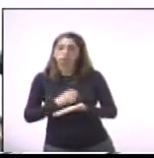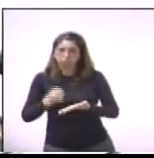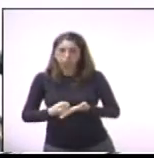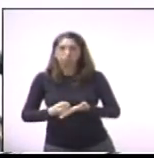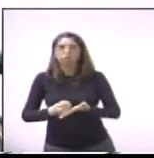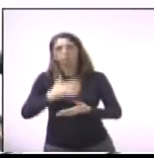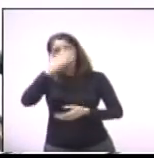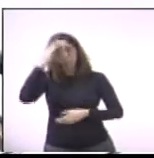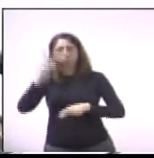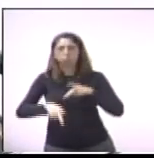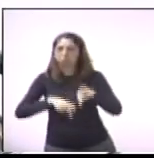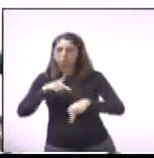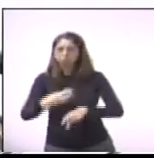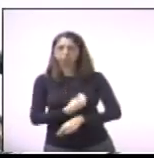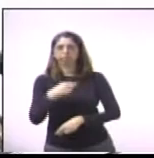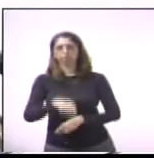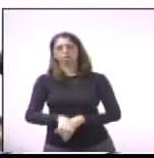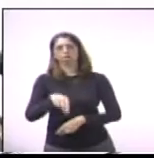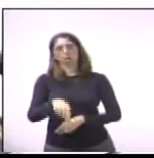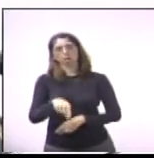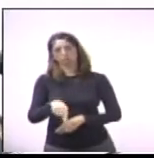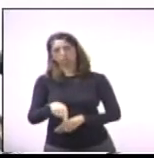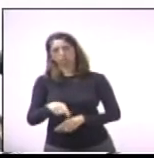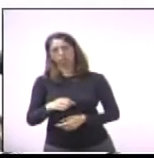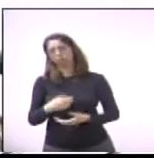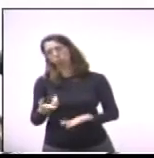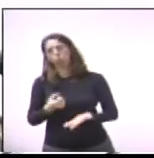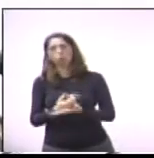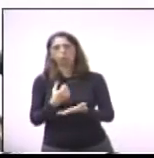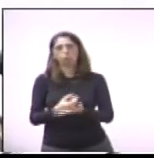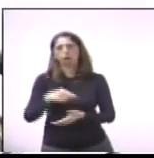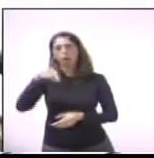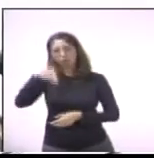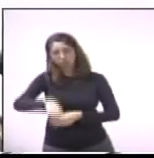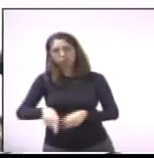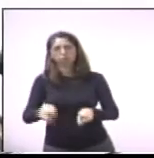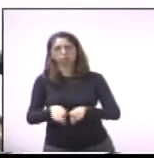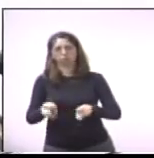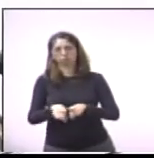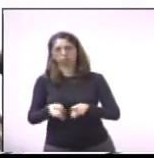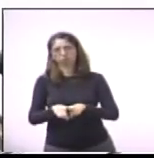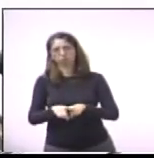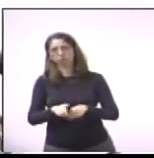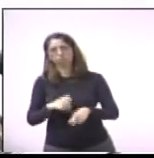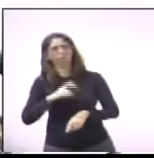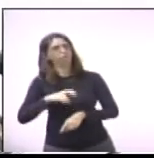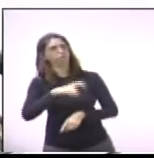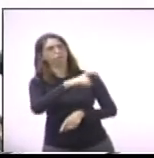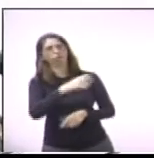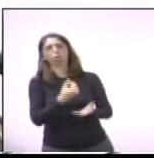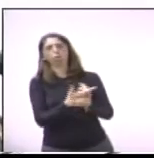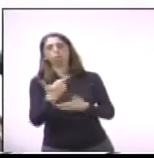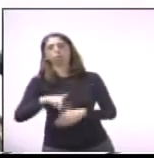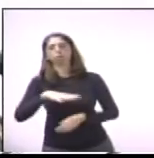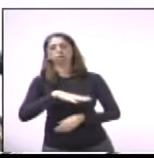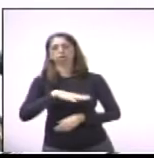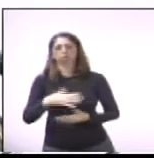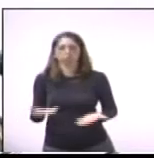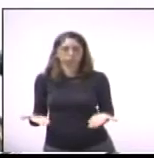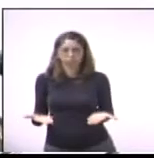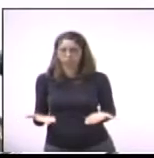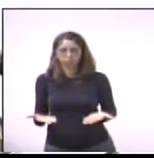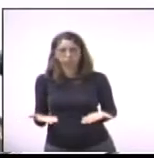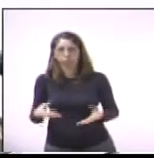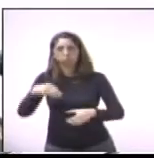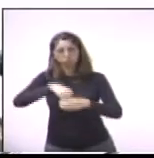não que esse dinheiro, que os trabalhadores sejam de outra cidade. Então, vereador, acho que é uma briga já antiga